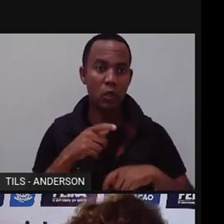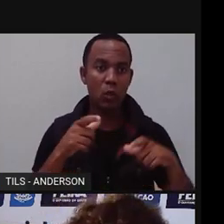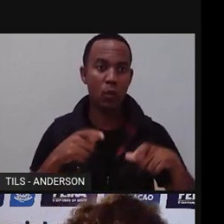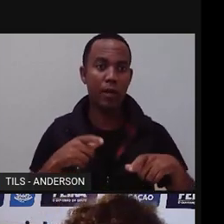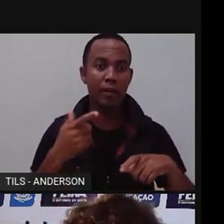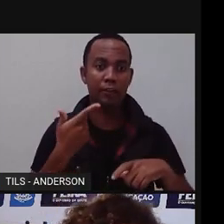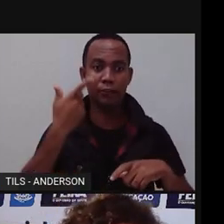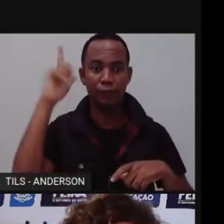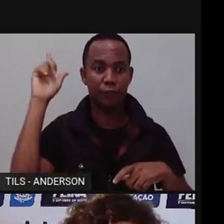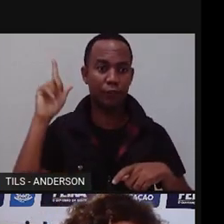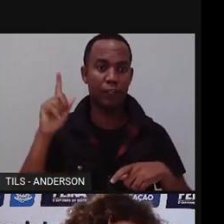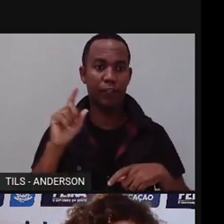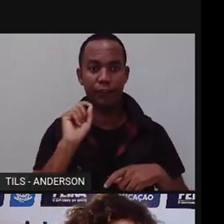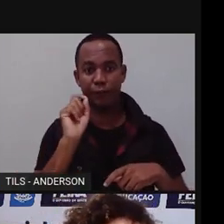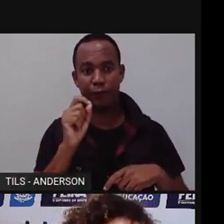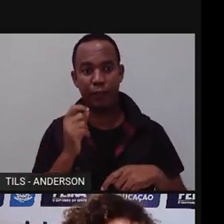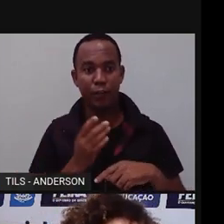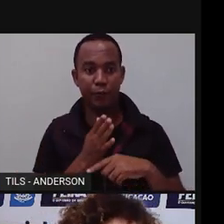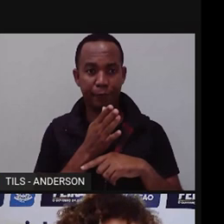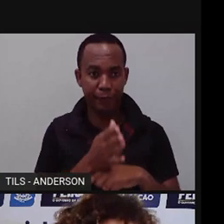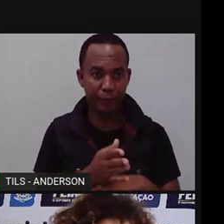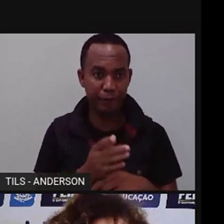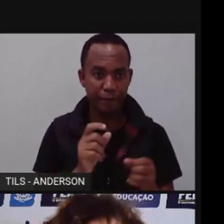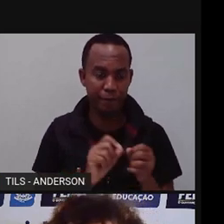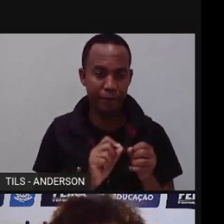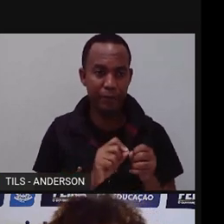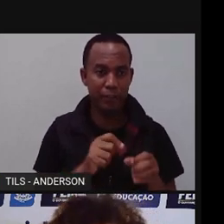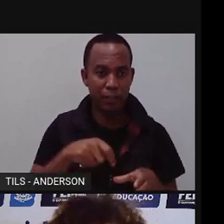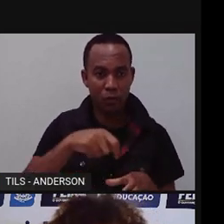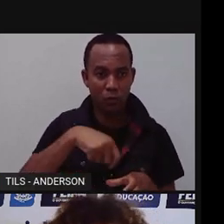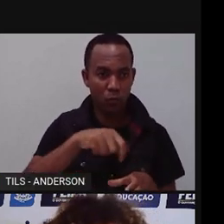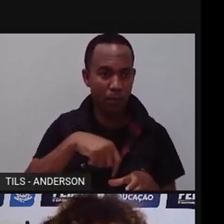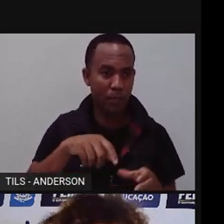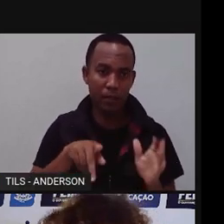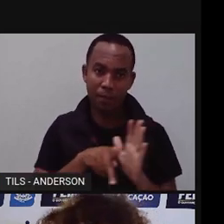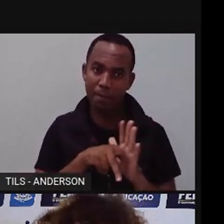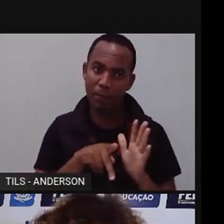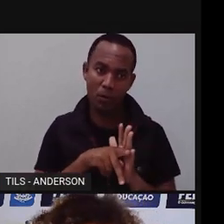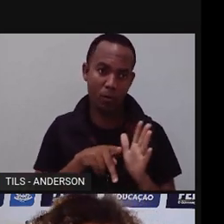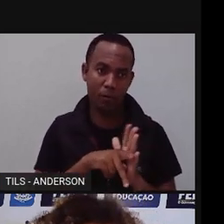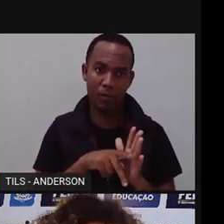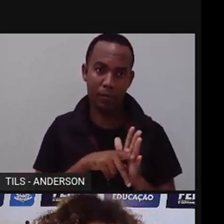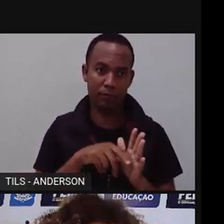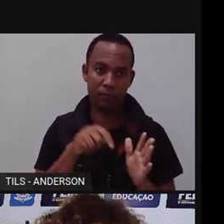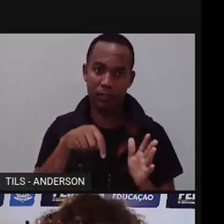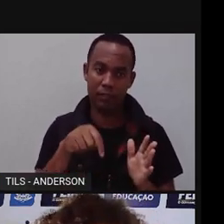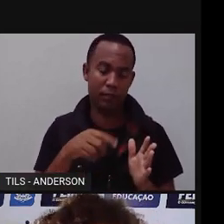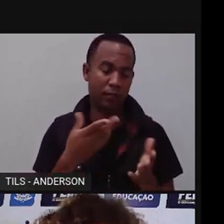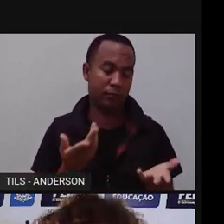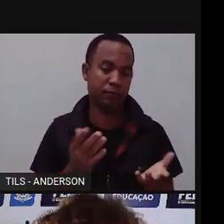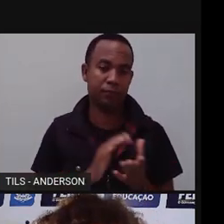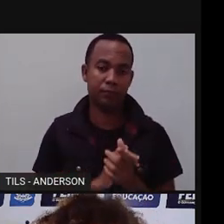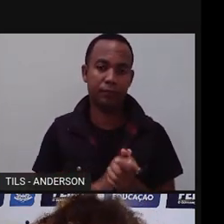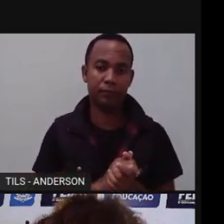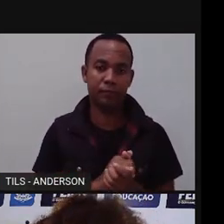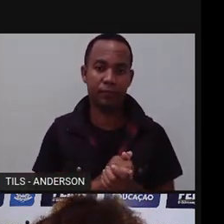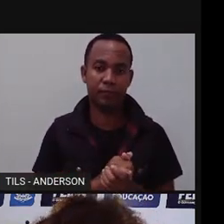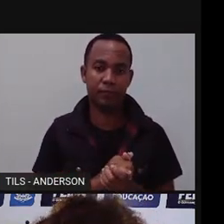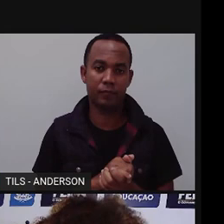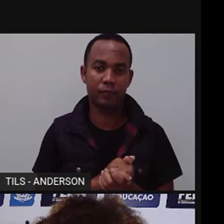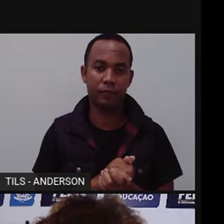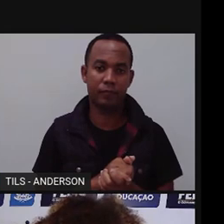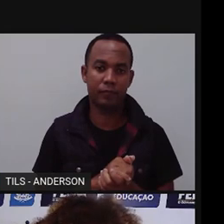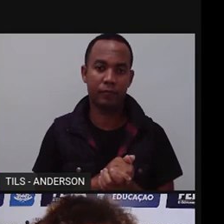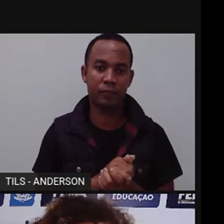ingredientes de lá, acaba que o quê? a minha identidade, ela é passada pra esse prato, certo? Então, vamos lá.